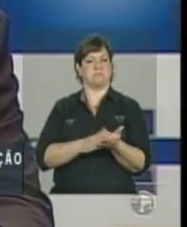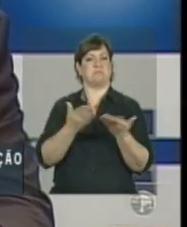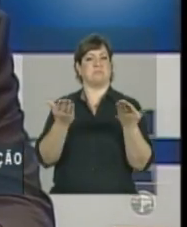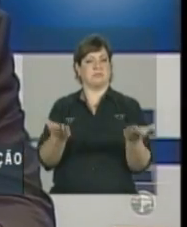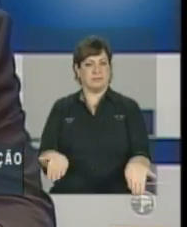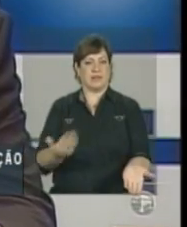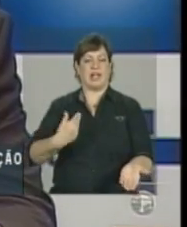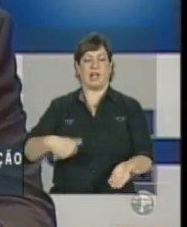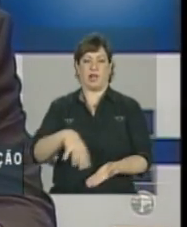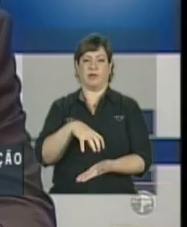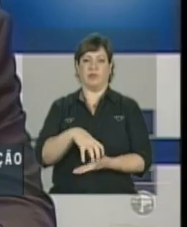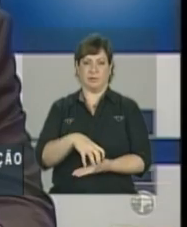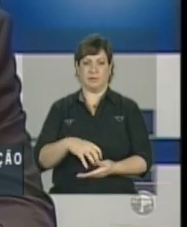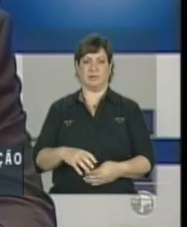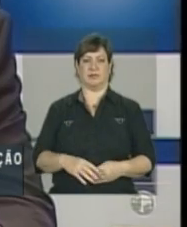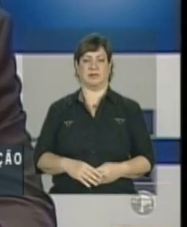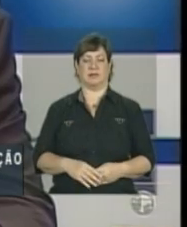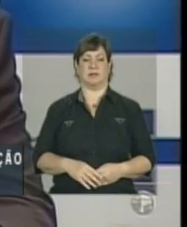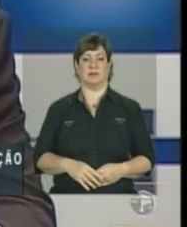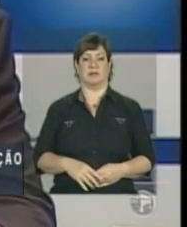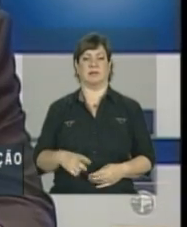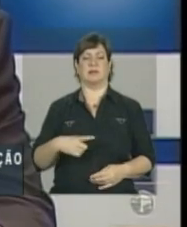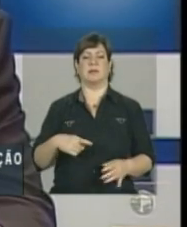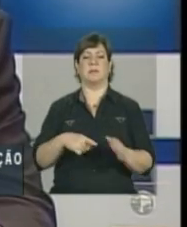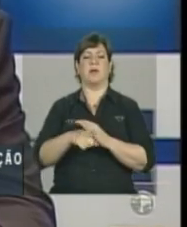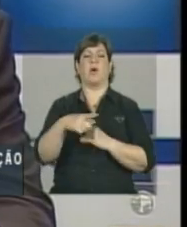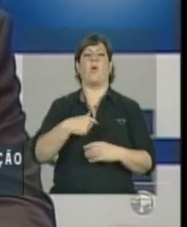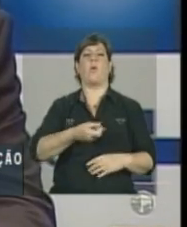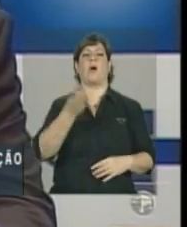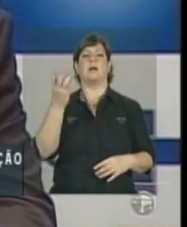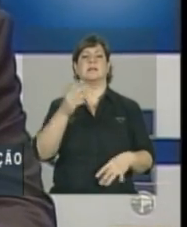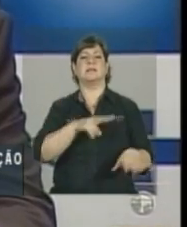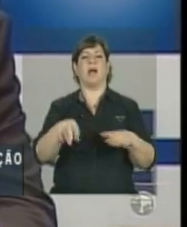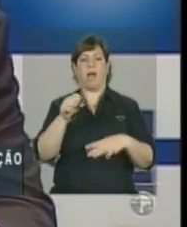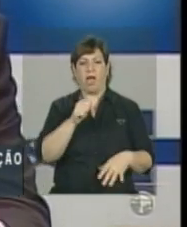equipe. Há quantas semanas você está tossindo, Hilton?